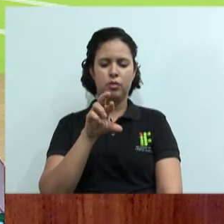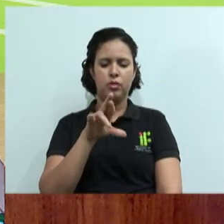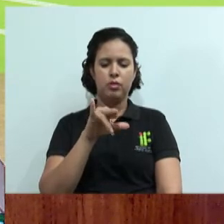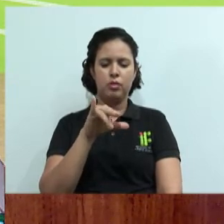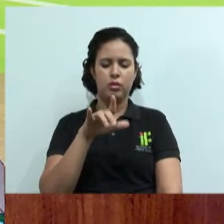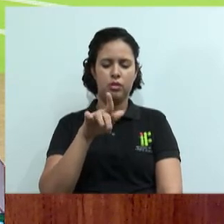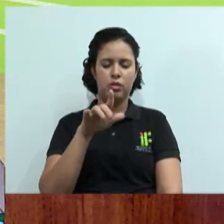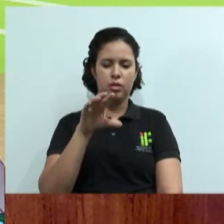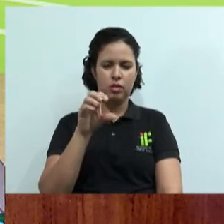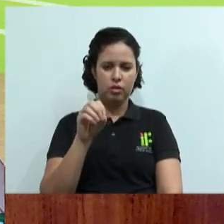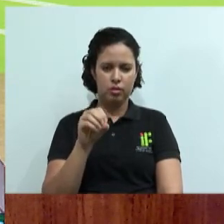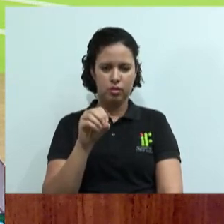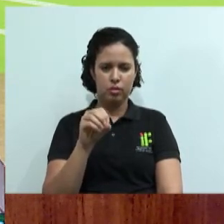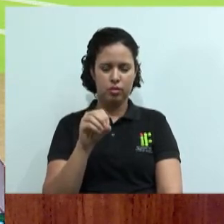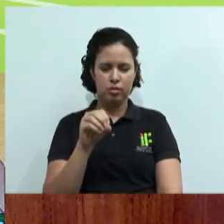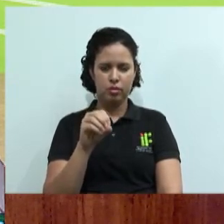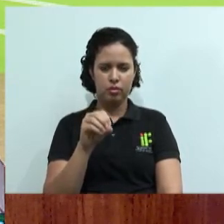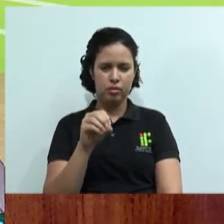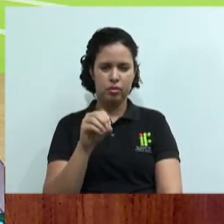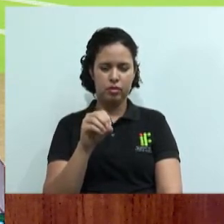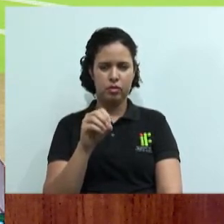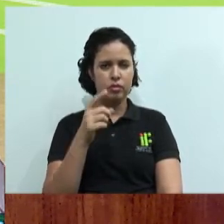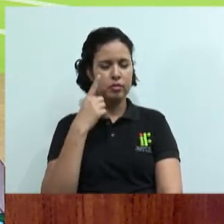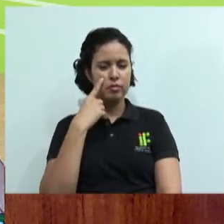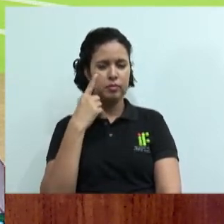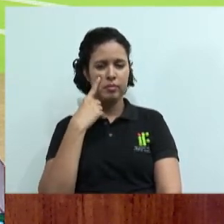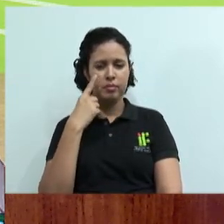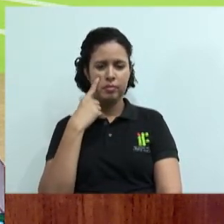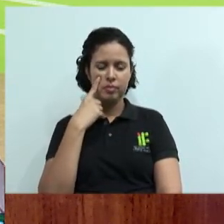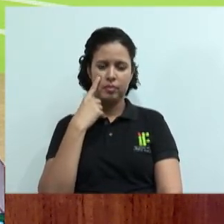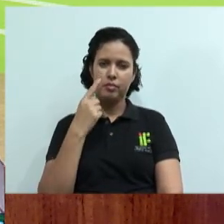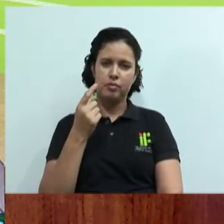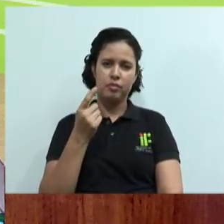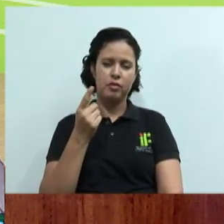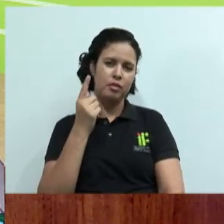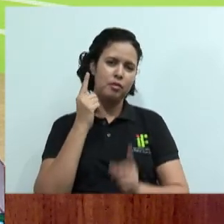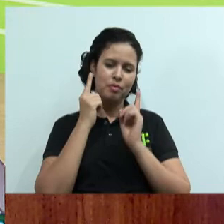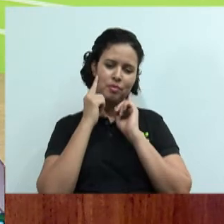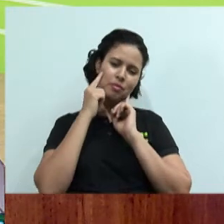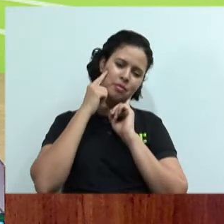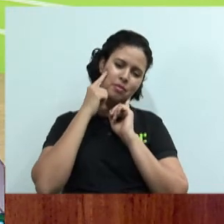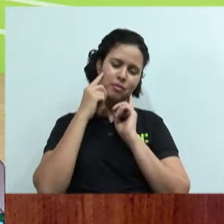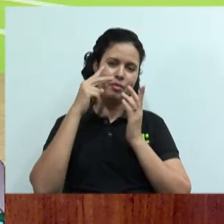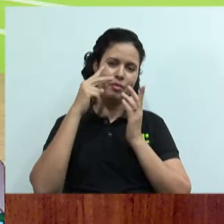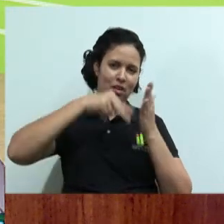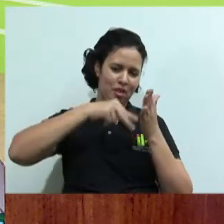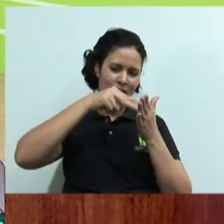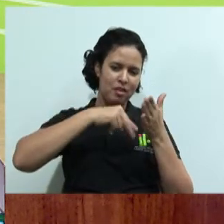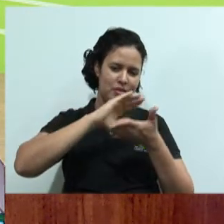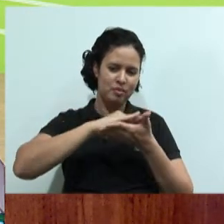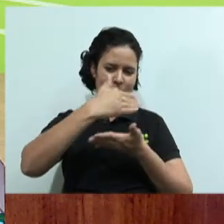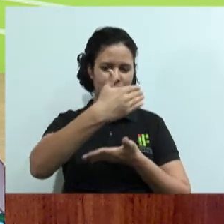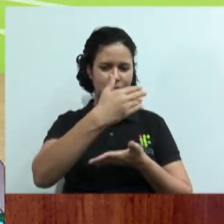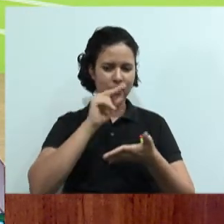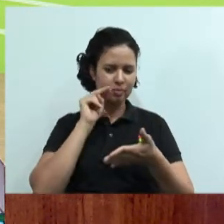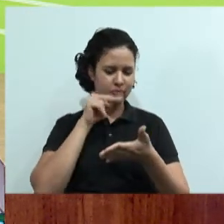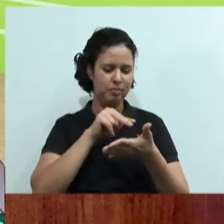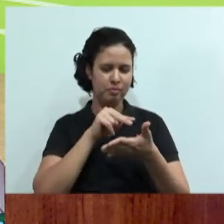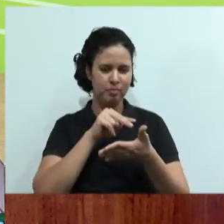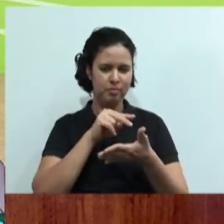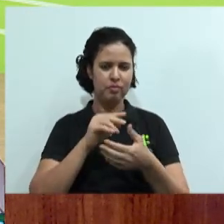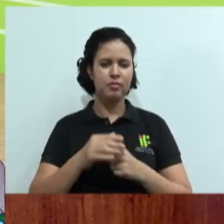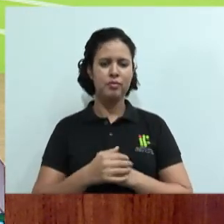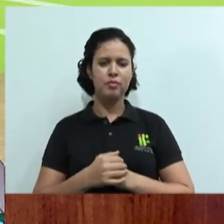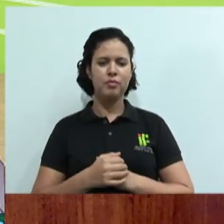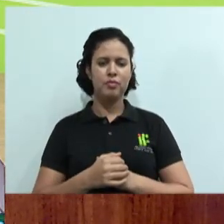foto aqui, eu vou ter que inclinar um pouco o pescoço. Não estou com o torcicolo não, viu? Vou só inclinar aqui para poder enxergar bem a resposta. Mas ele